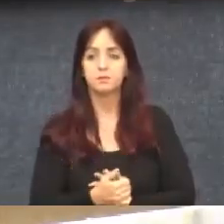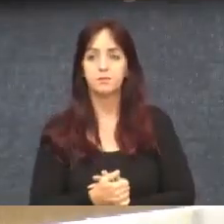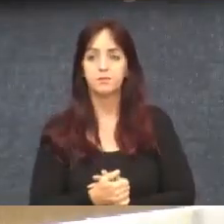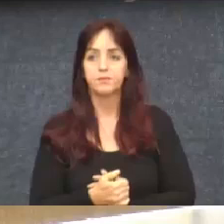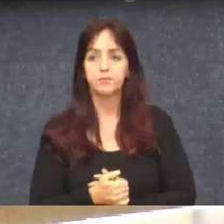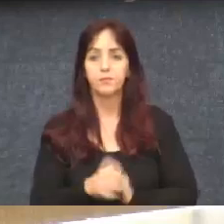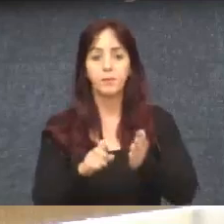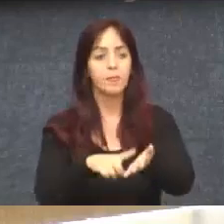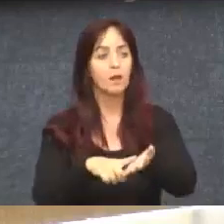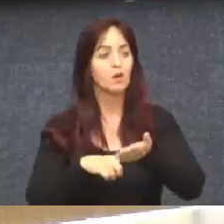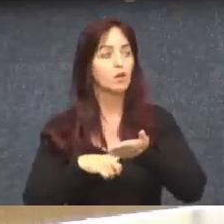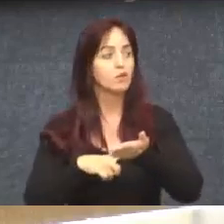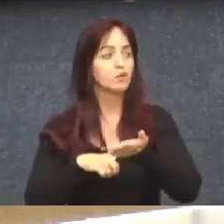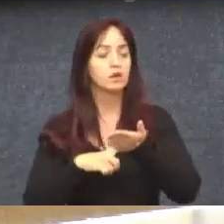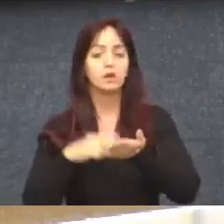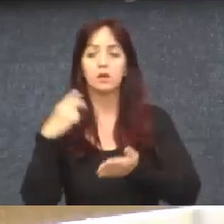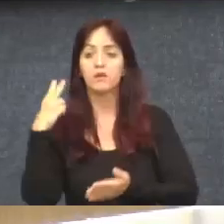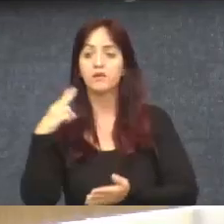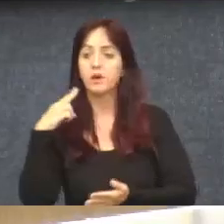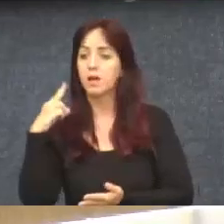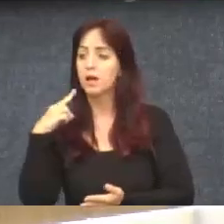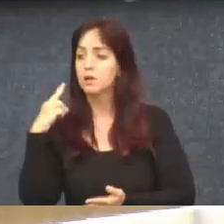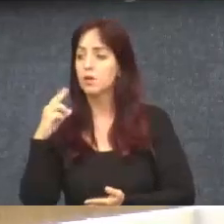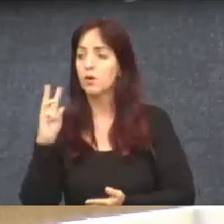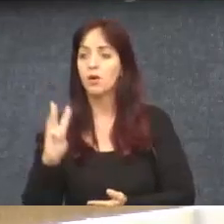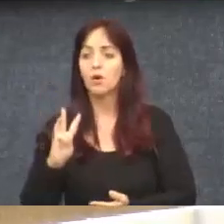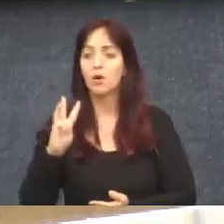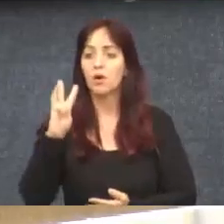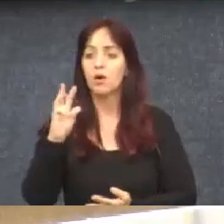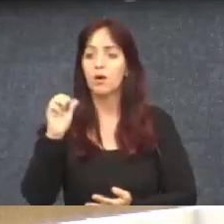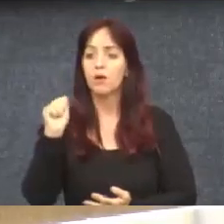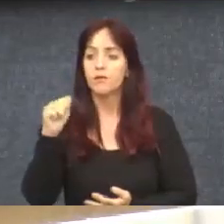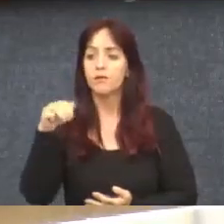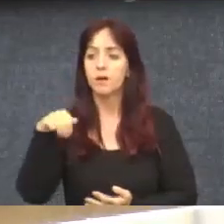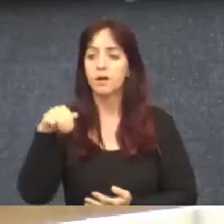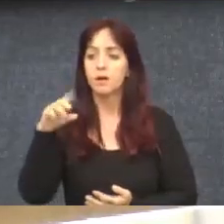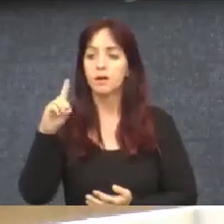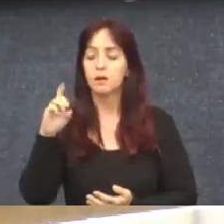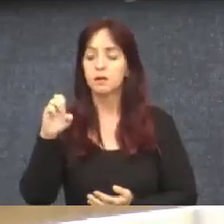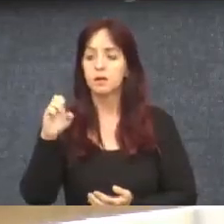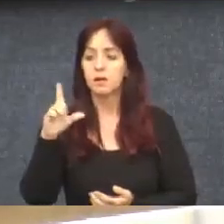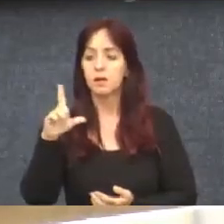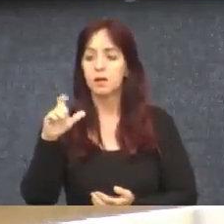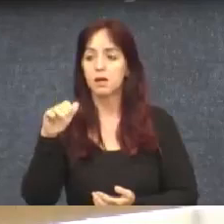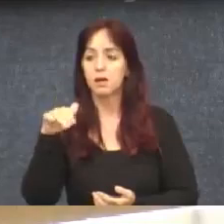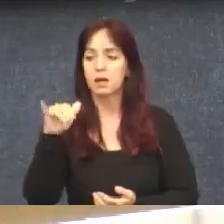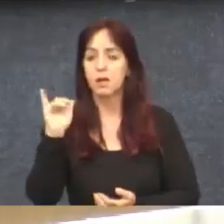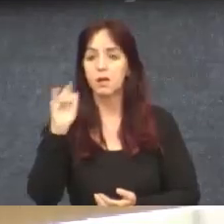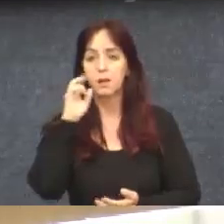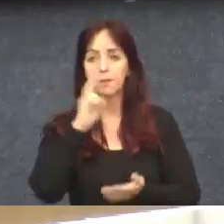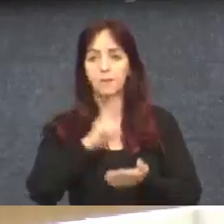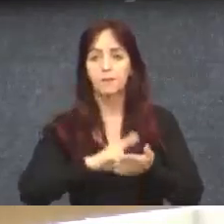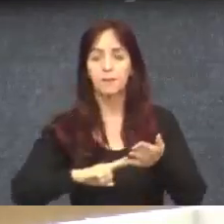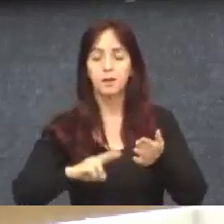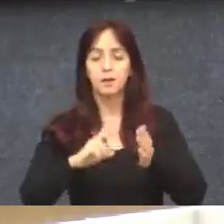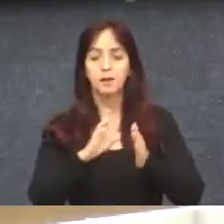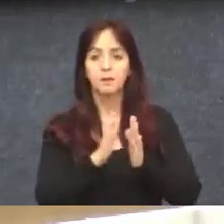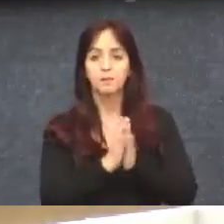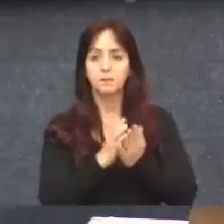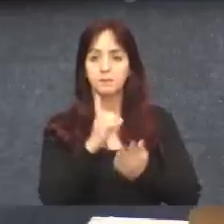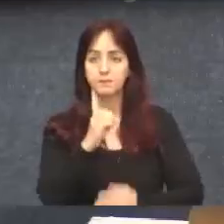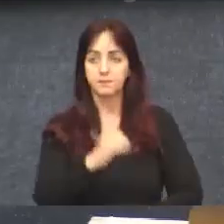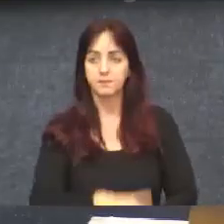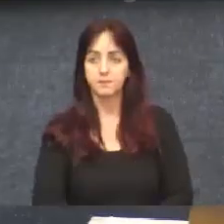the vereador Wanderlei Porto to do tribunal to make a leitura de um versículo das Sagradas